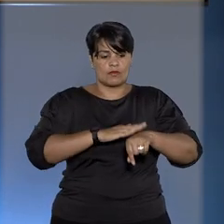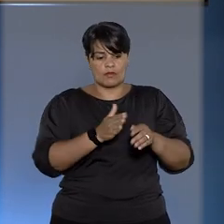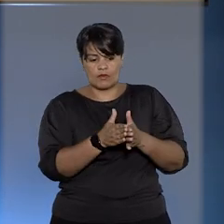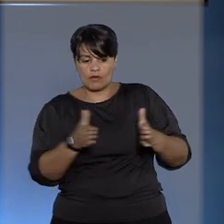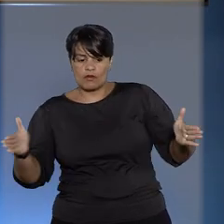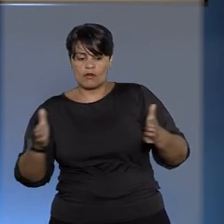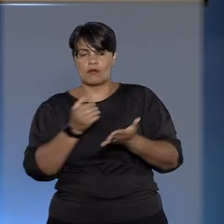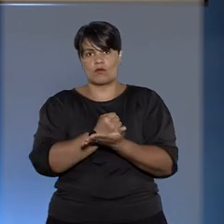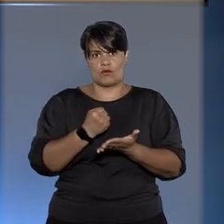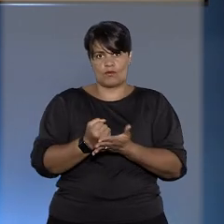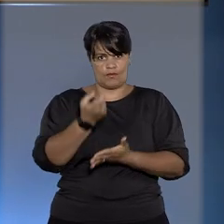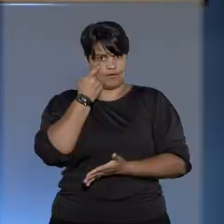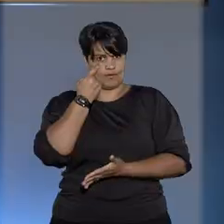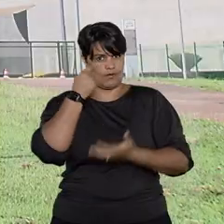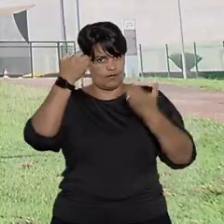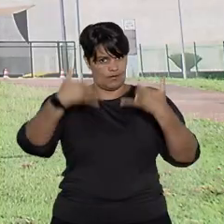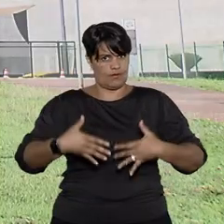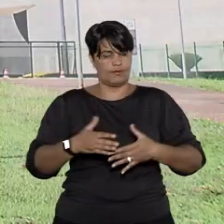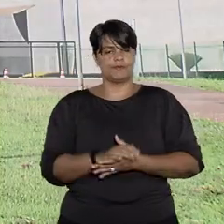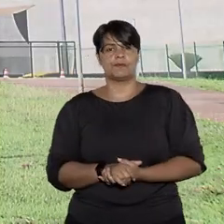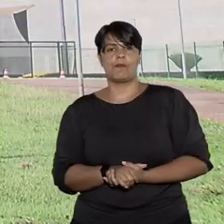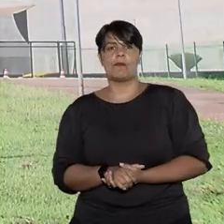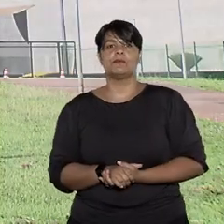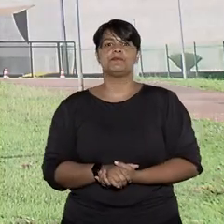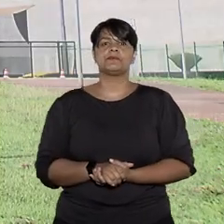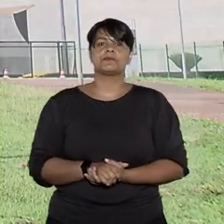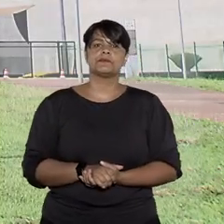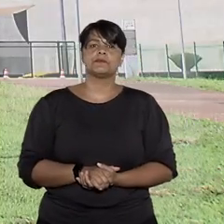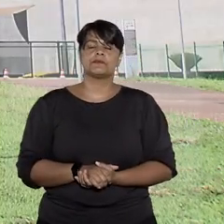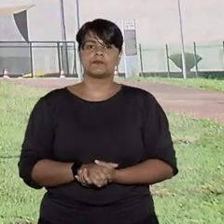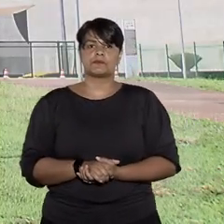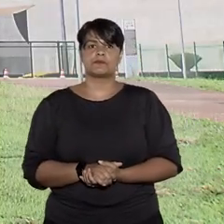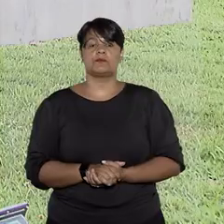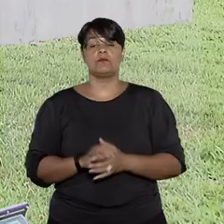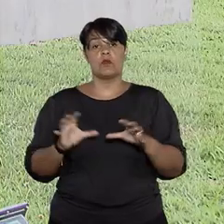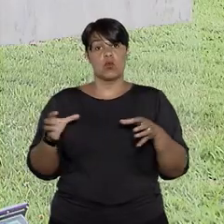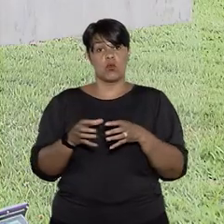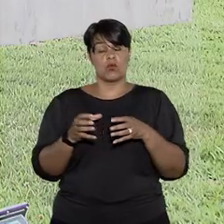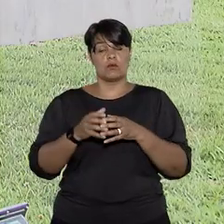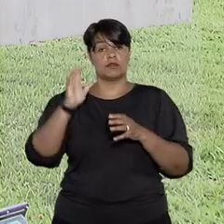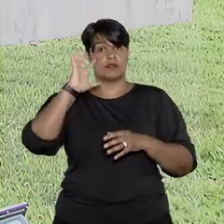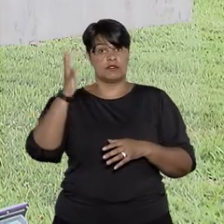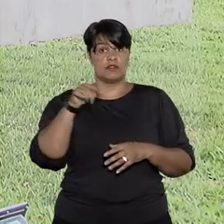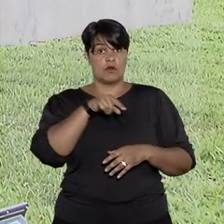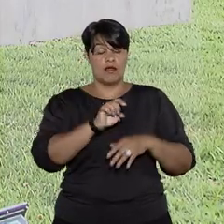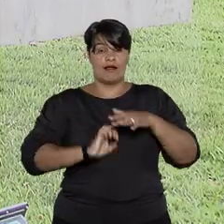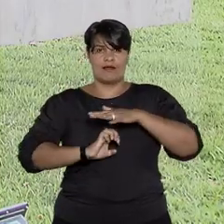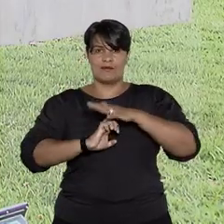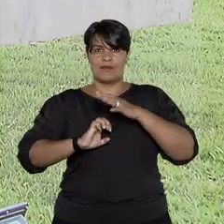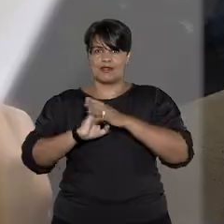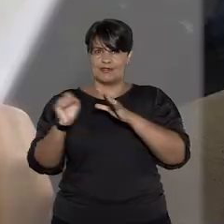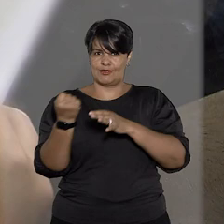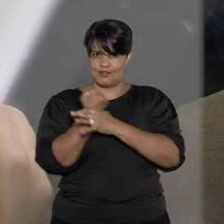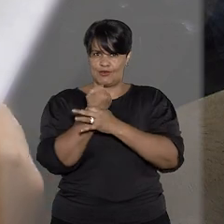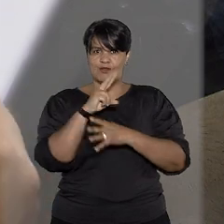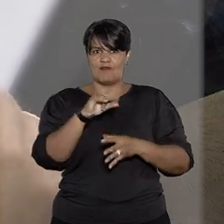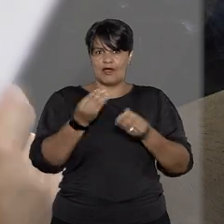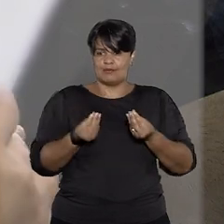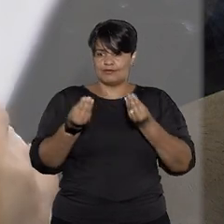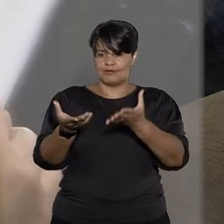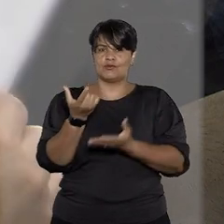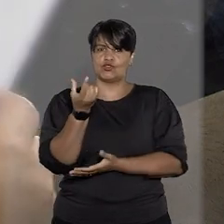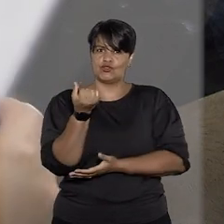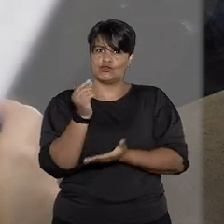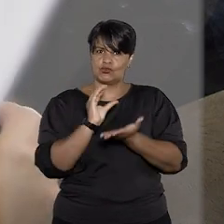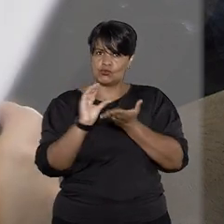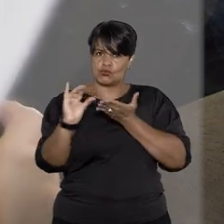A decisão é da terceira turma. O colegiado decidiu que uma seguradora deverá indenizar a beneficiária por sinistro